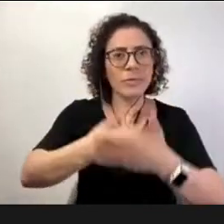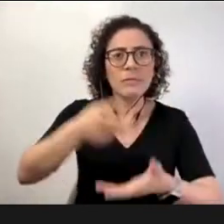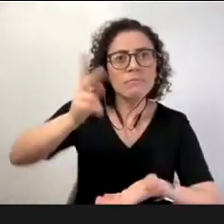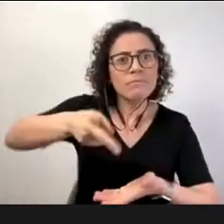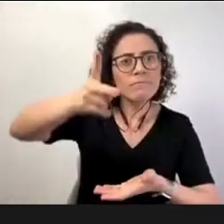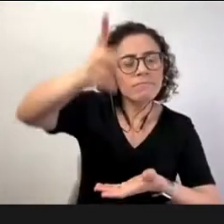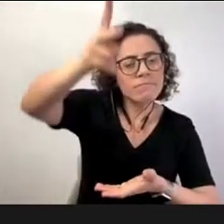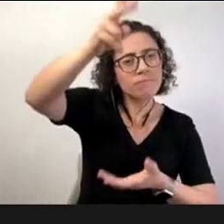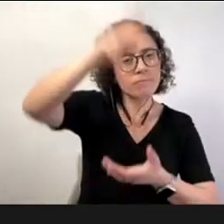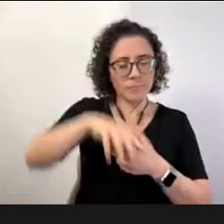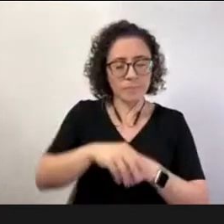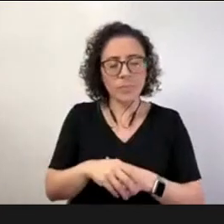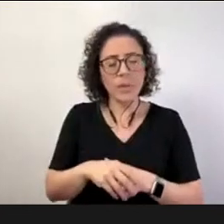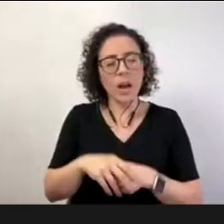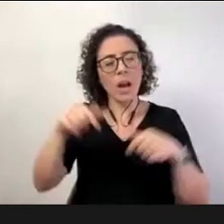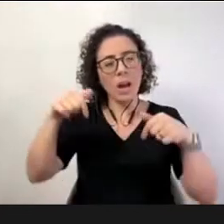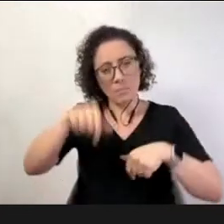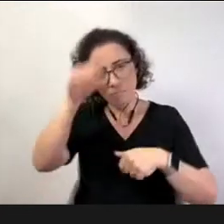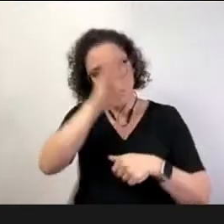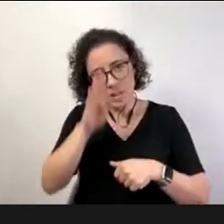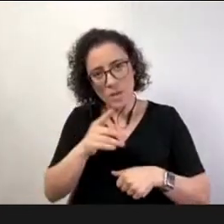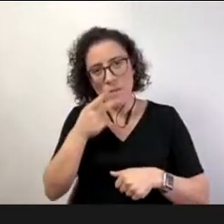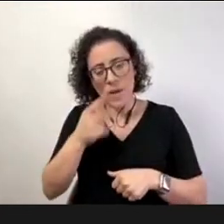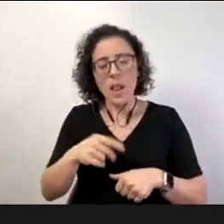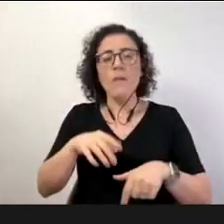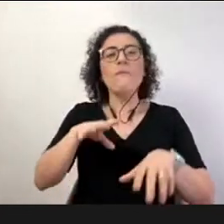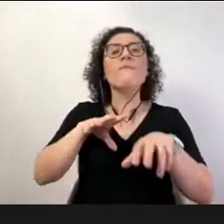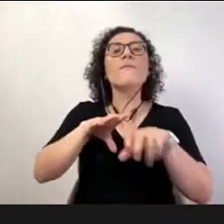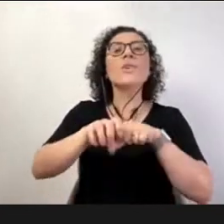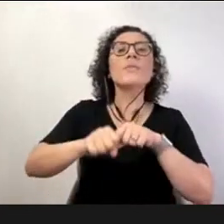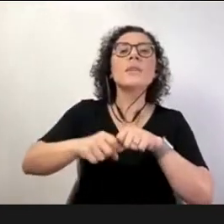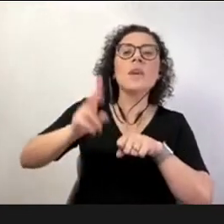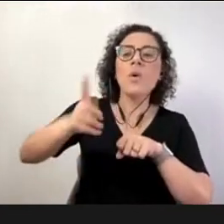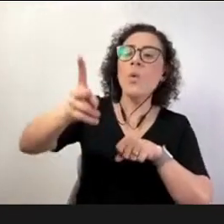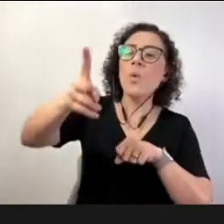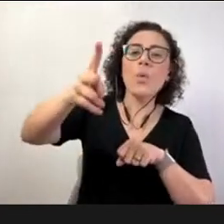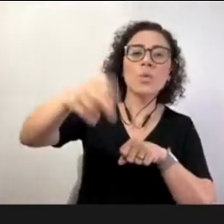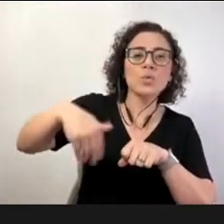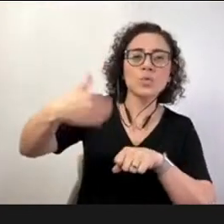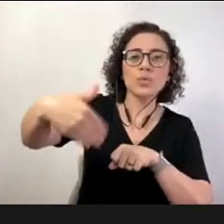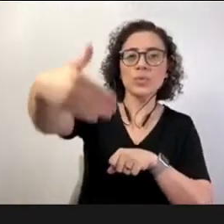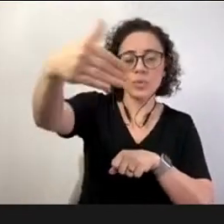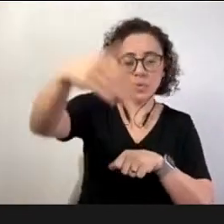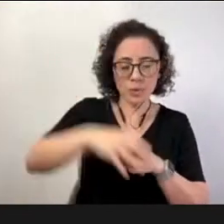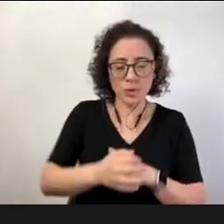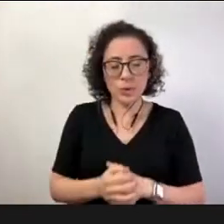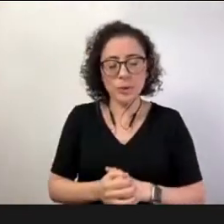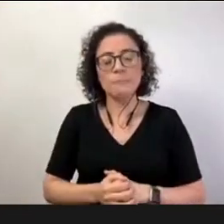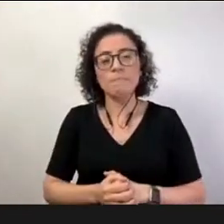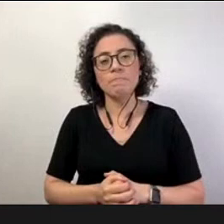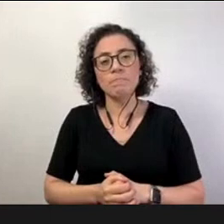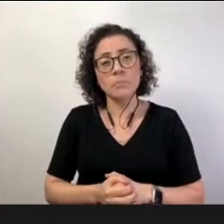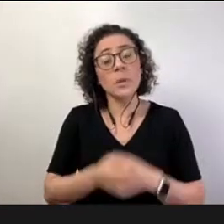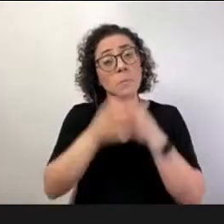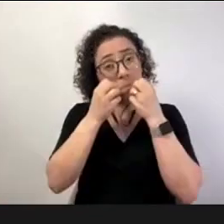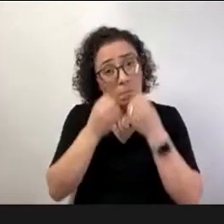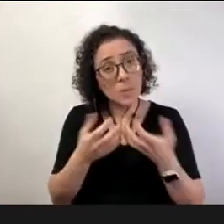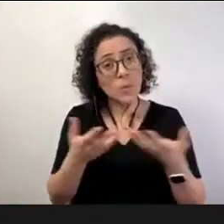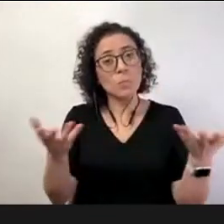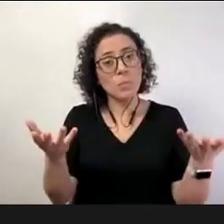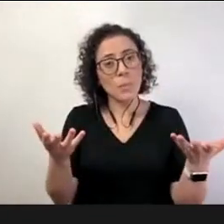-se continuada à formação continuada de professores mas eu gostava de vos chamar a atenção para várias várias áreas que